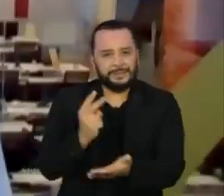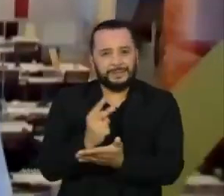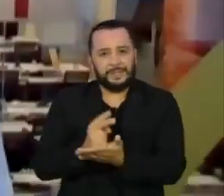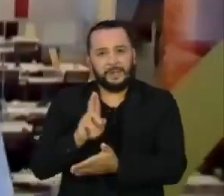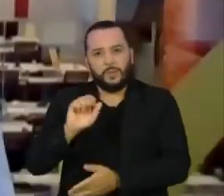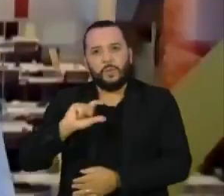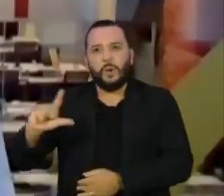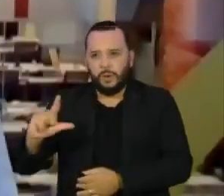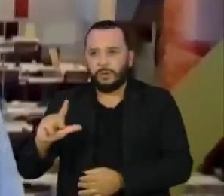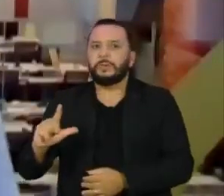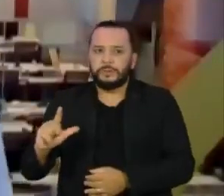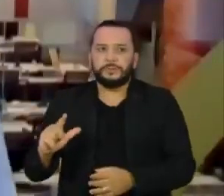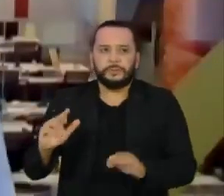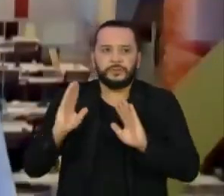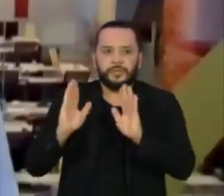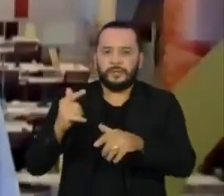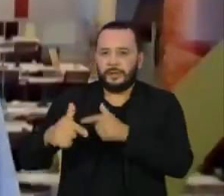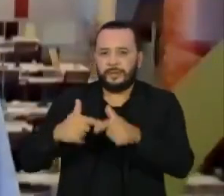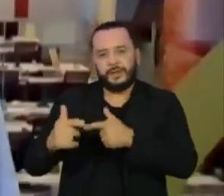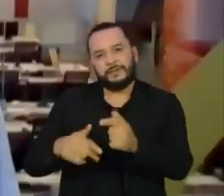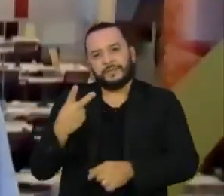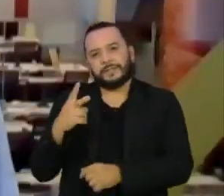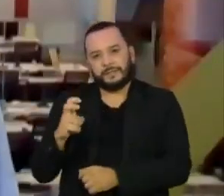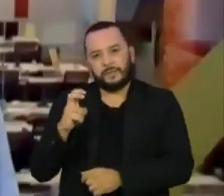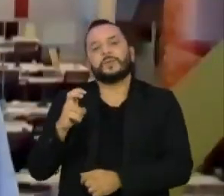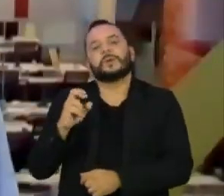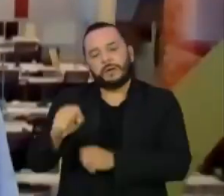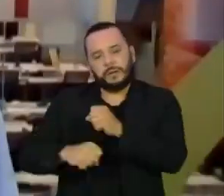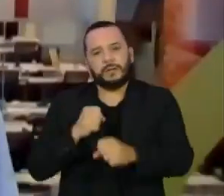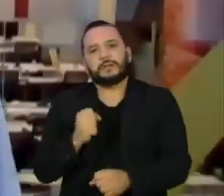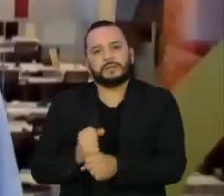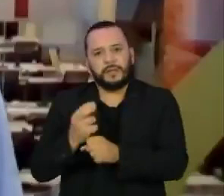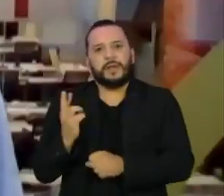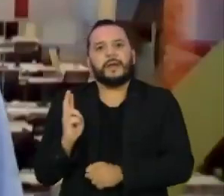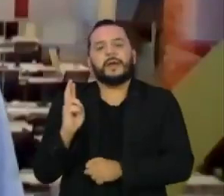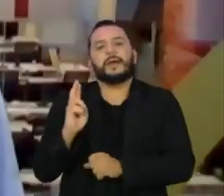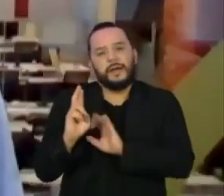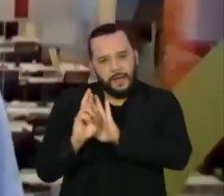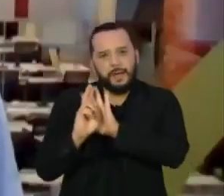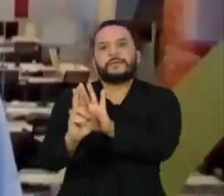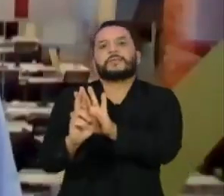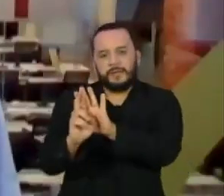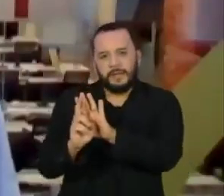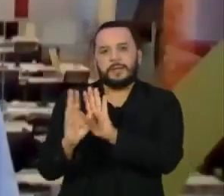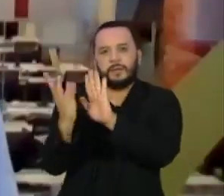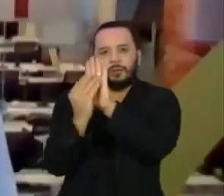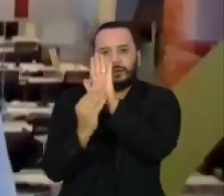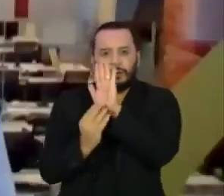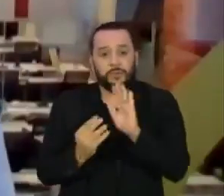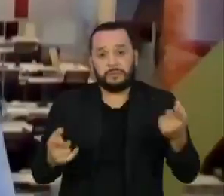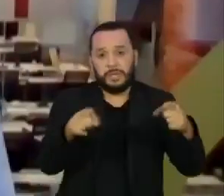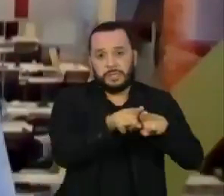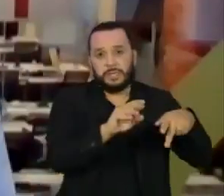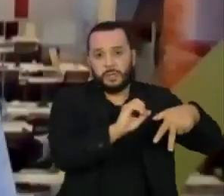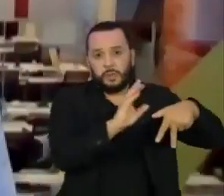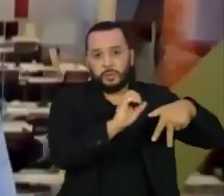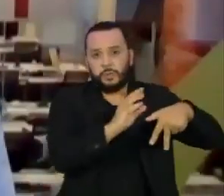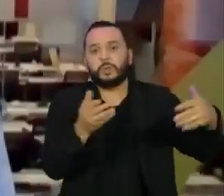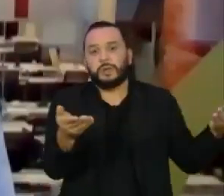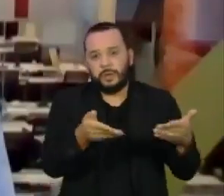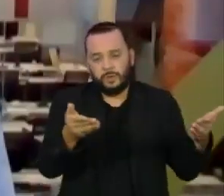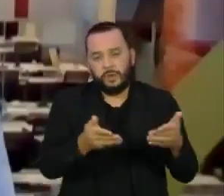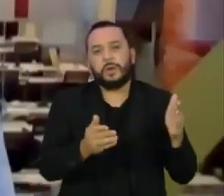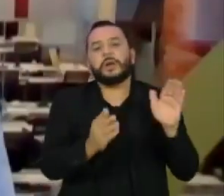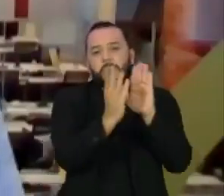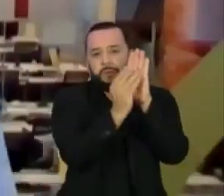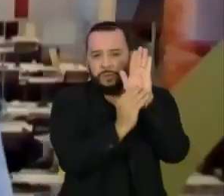UOL, que a gente faz isso há 25 anos como referência em conteúdo digital, e com grandes parceiros como a Cultura também, trazendo conteúdo de